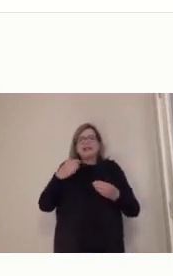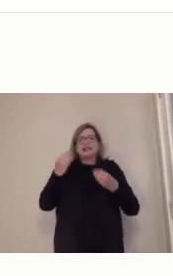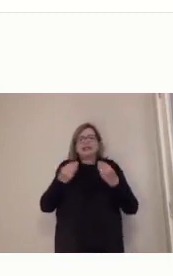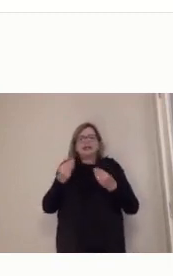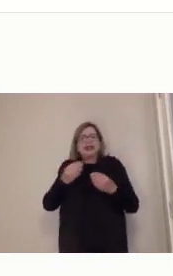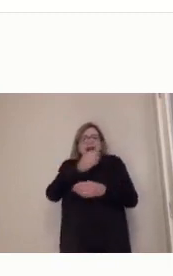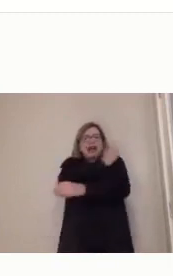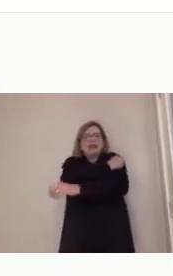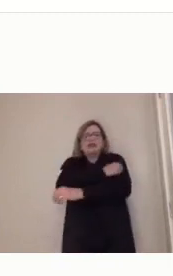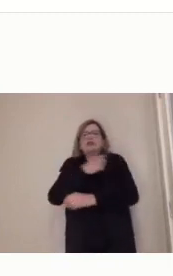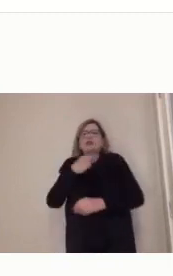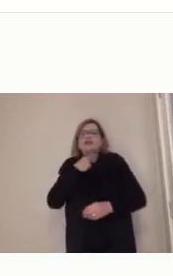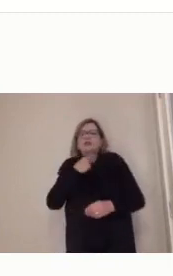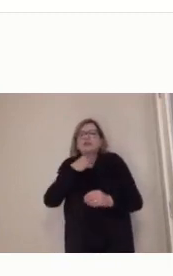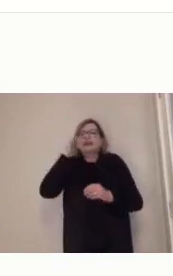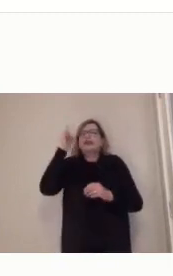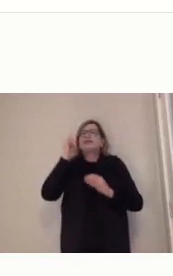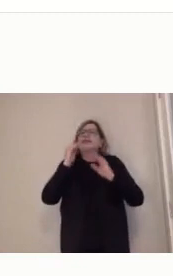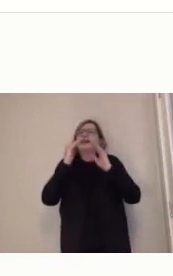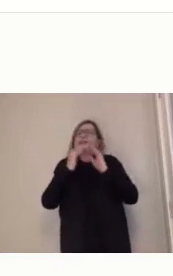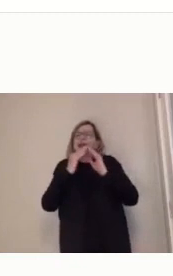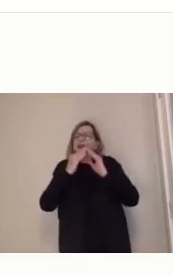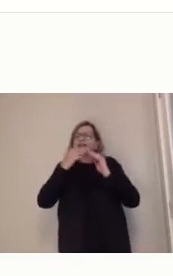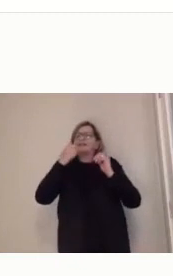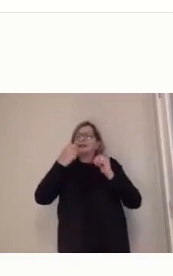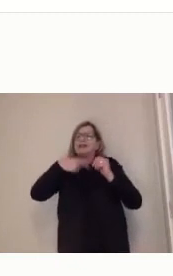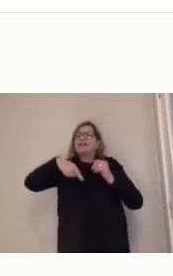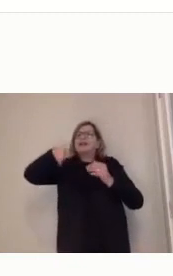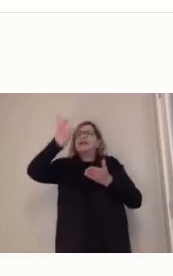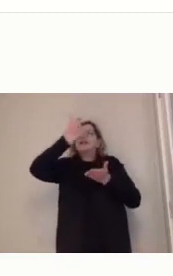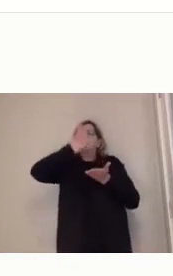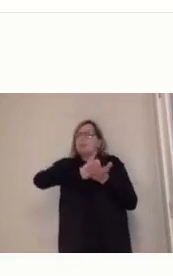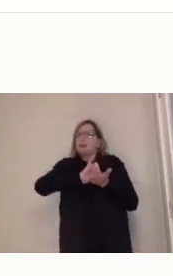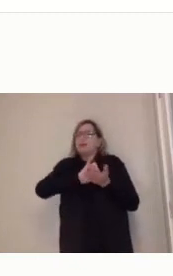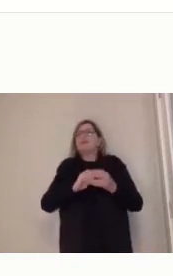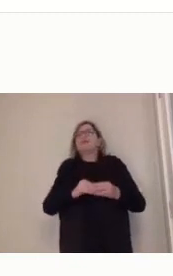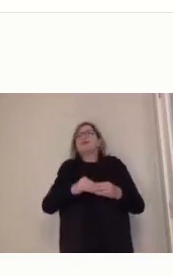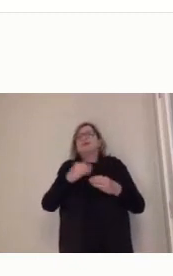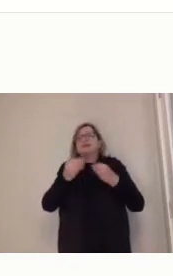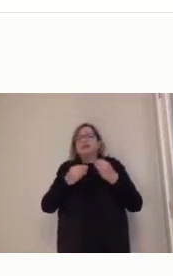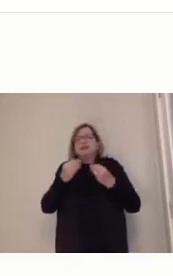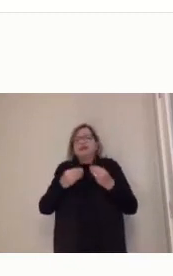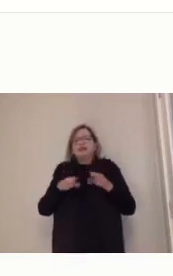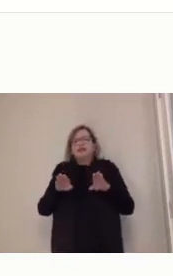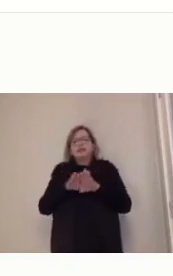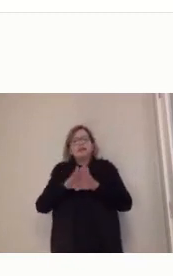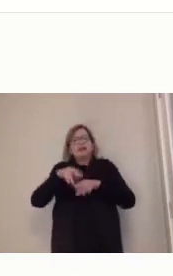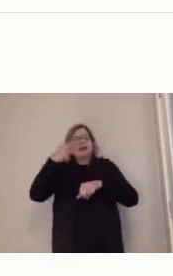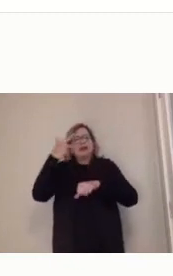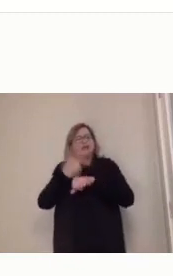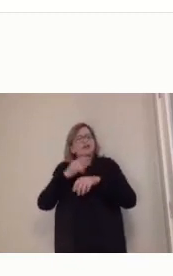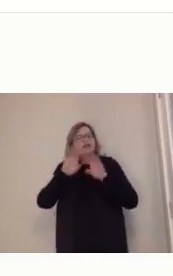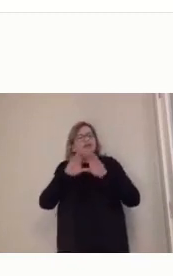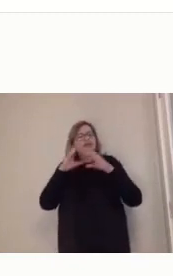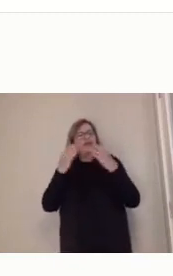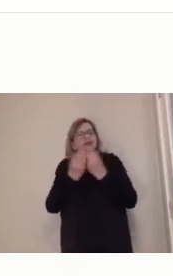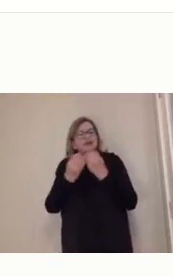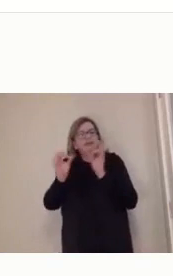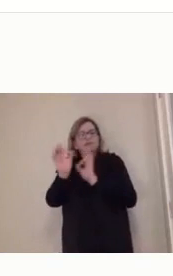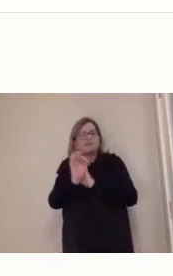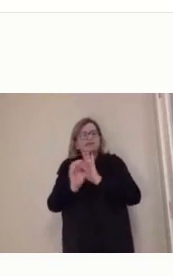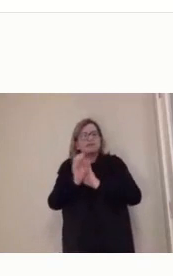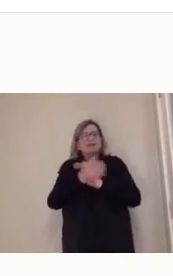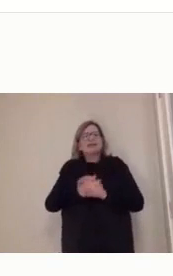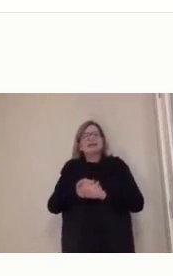né? E hoje a gente vive aí, estou na última, né? A internet, né? O que a gente chama